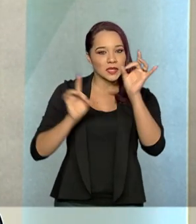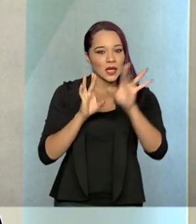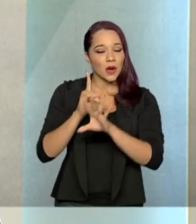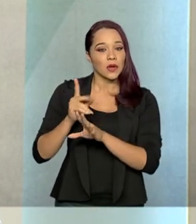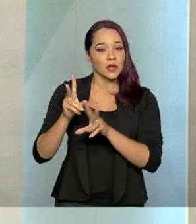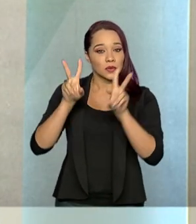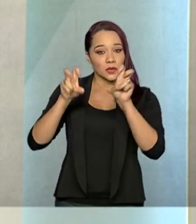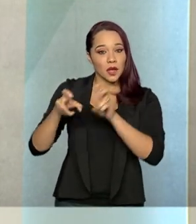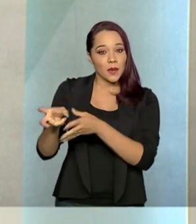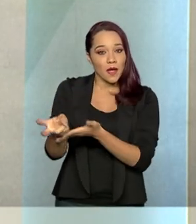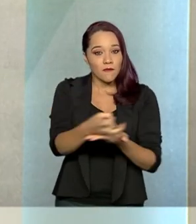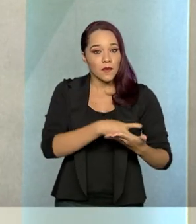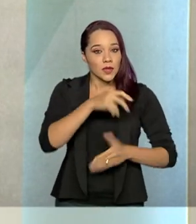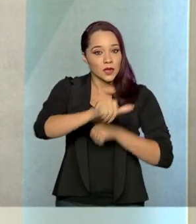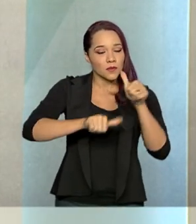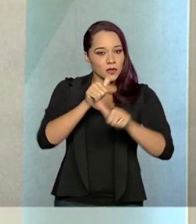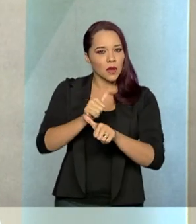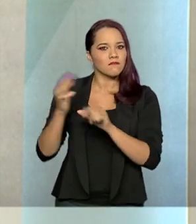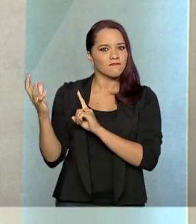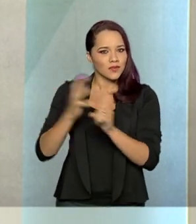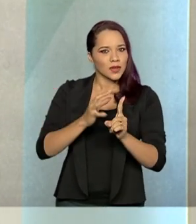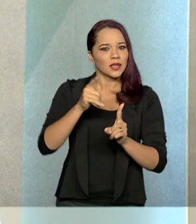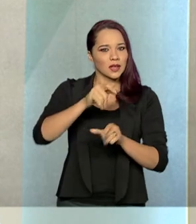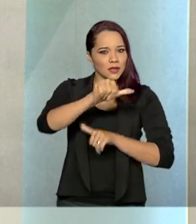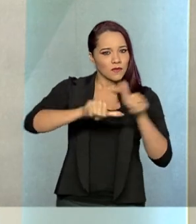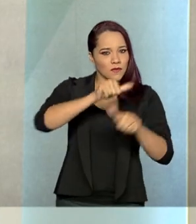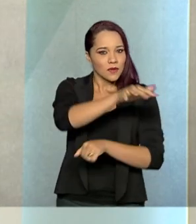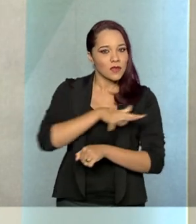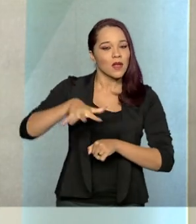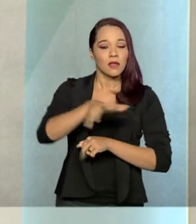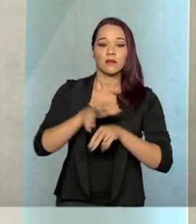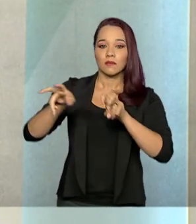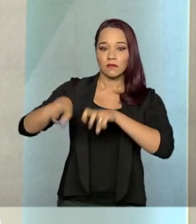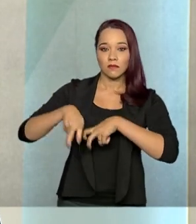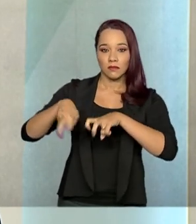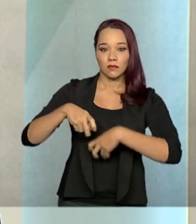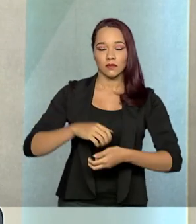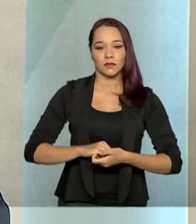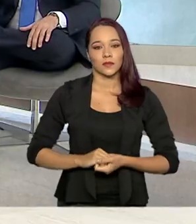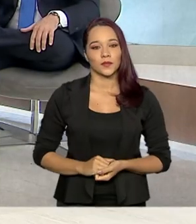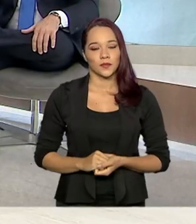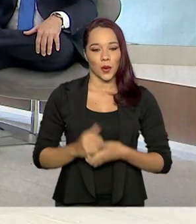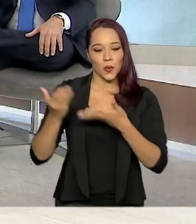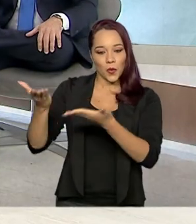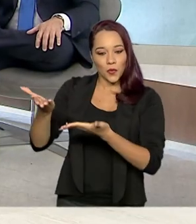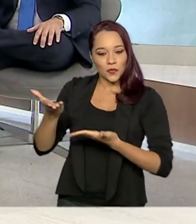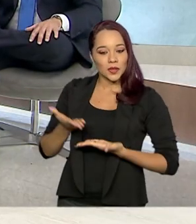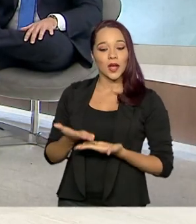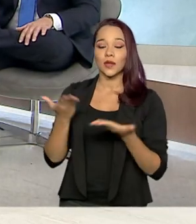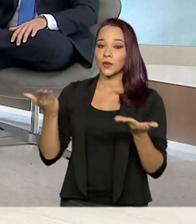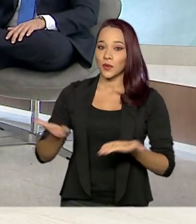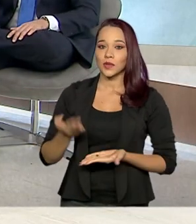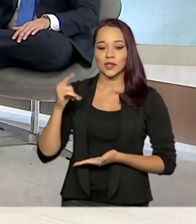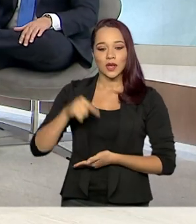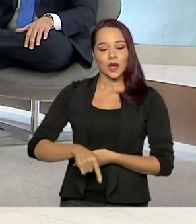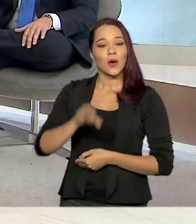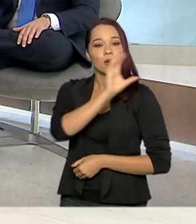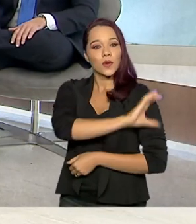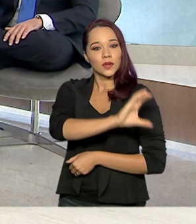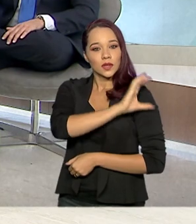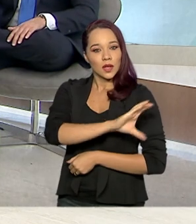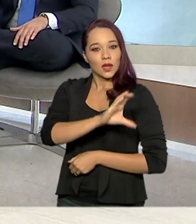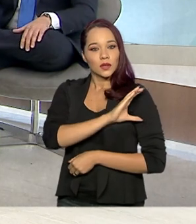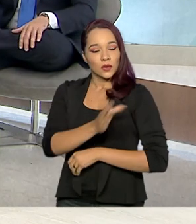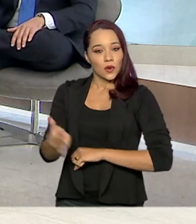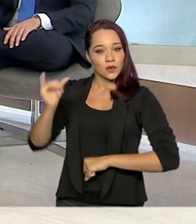vai discutir os impactos dessa reforma no setor agrícola. O convidado do programa de hoje é o coordenador do